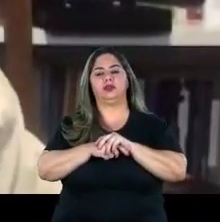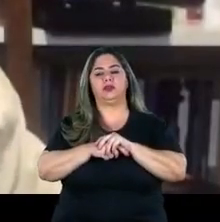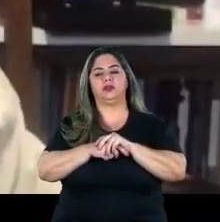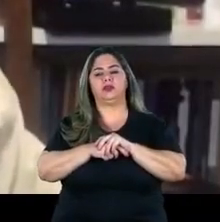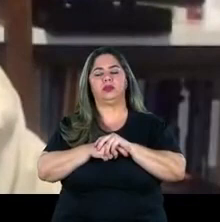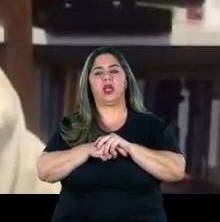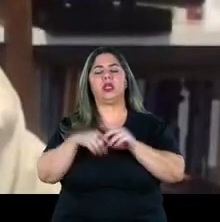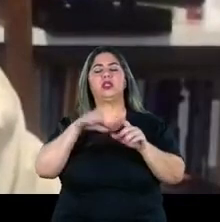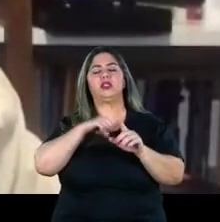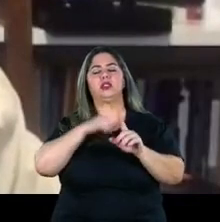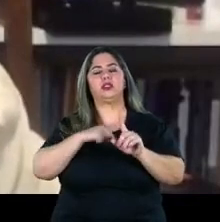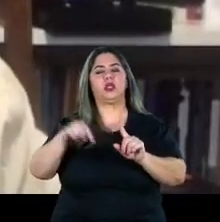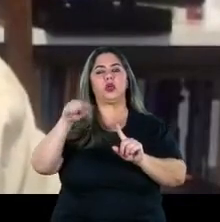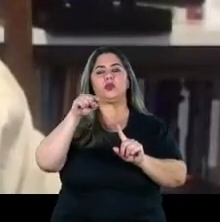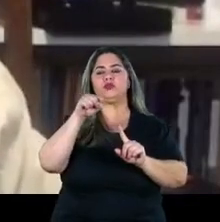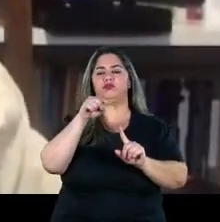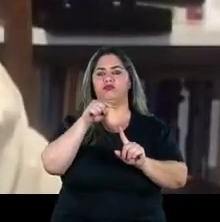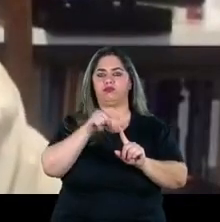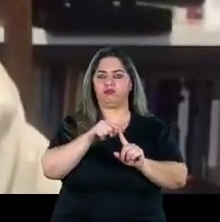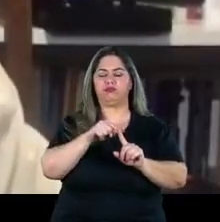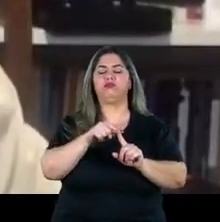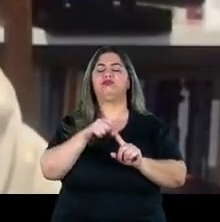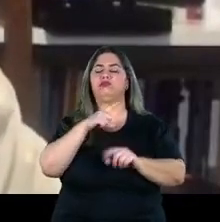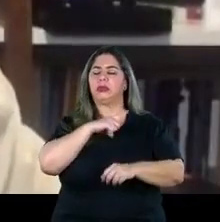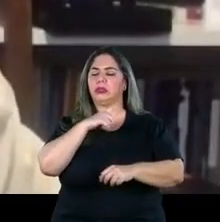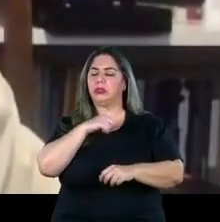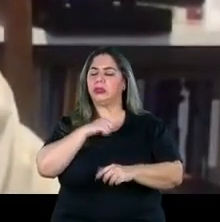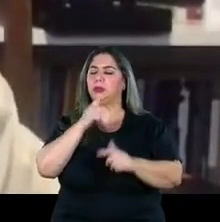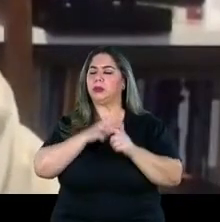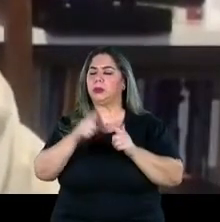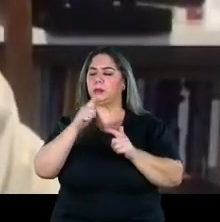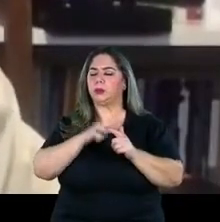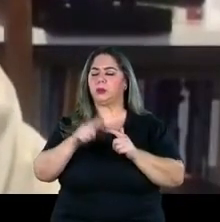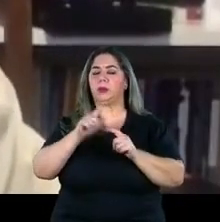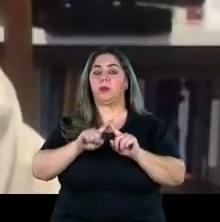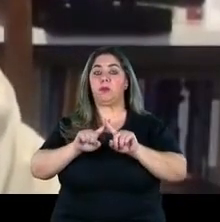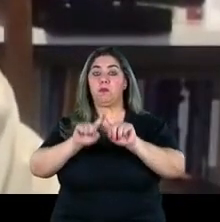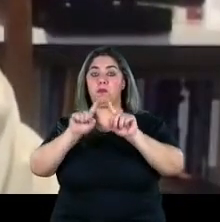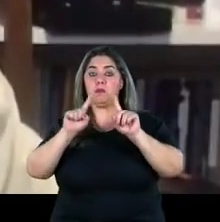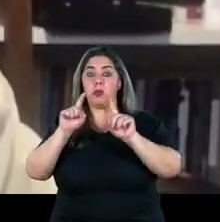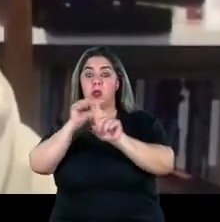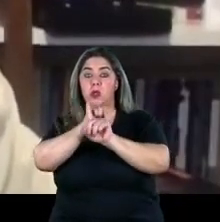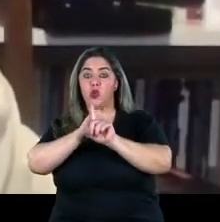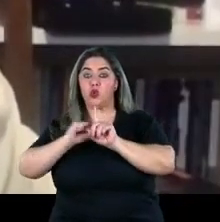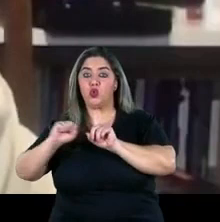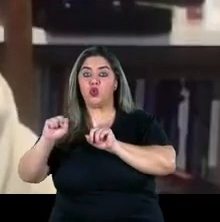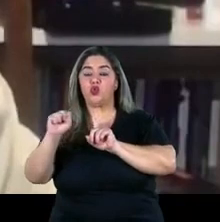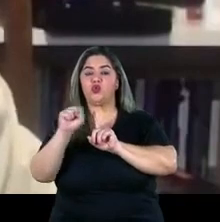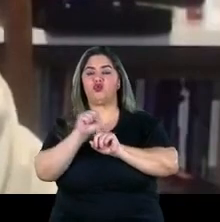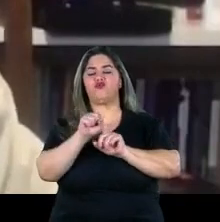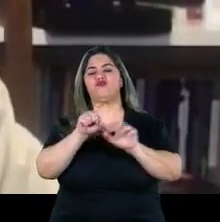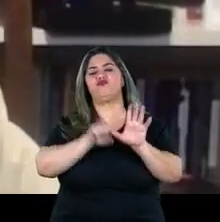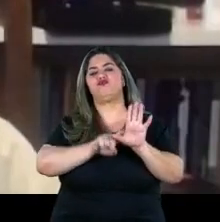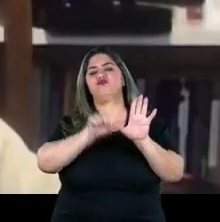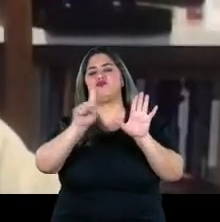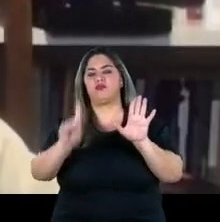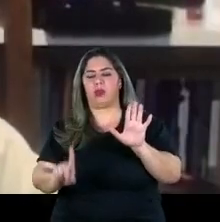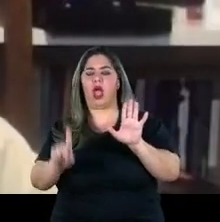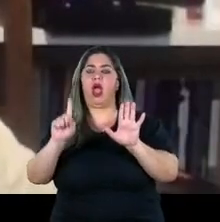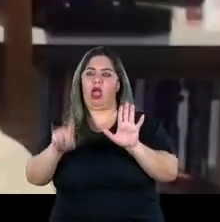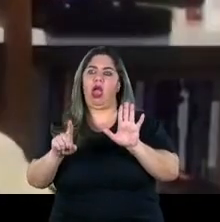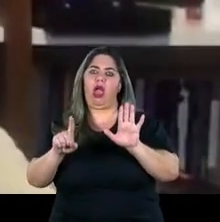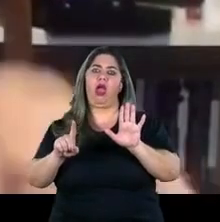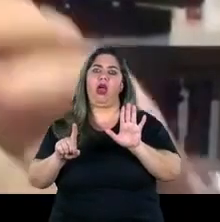atingido barbaramente tem sido mas a sociedade ela é autônoma no que diz respeito à produção